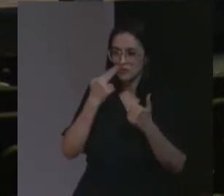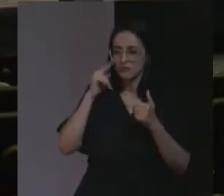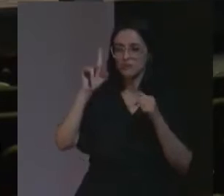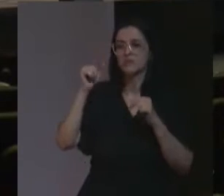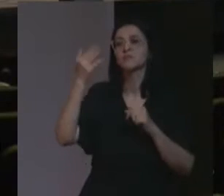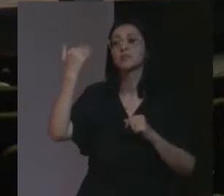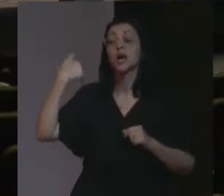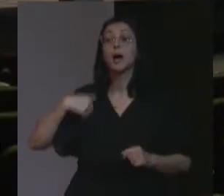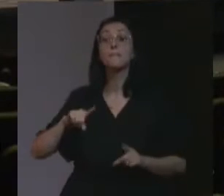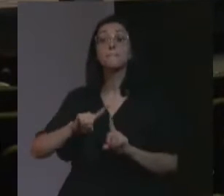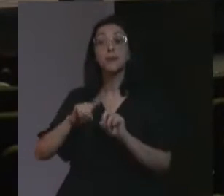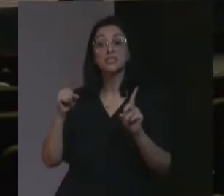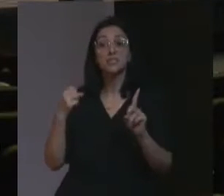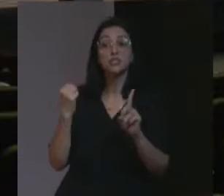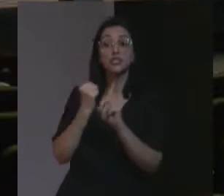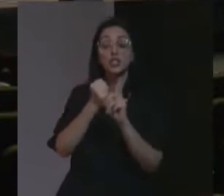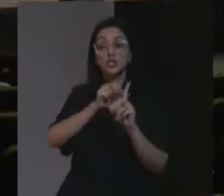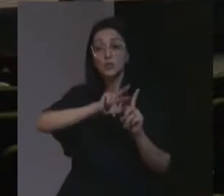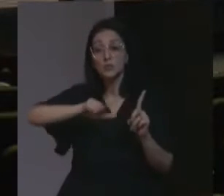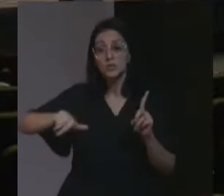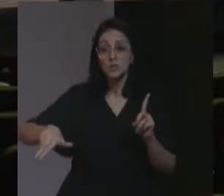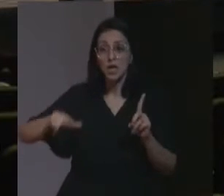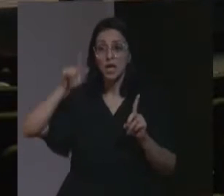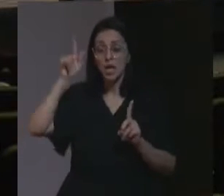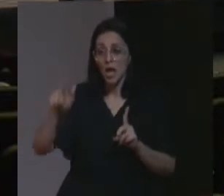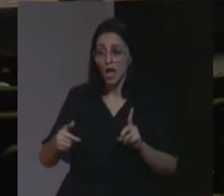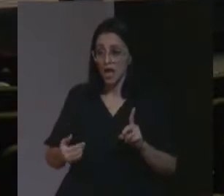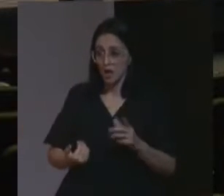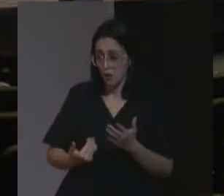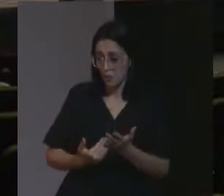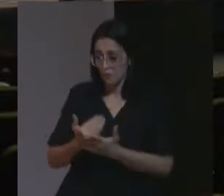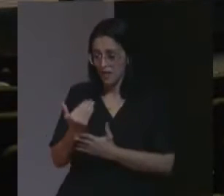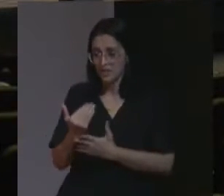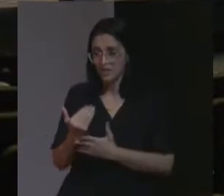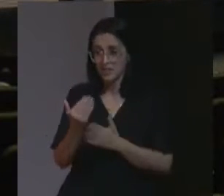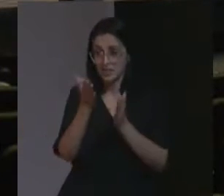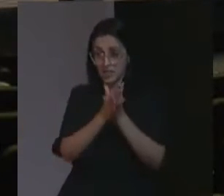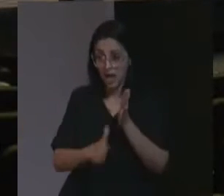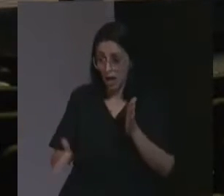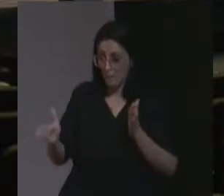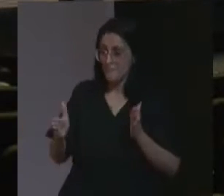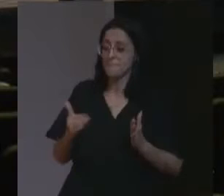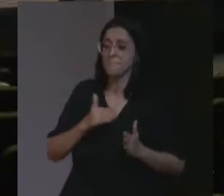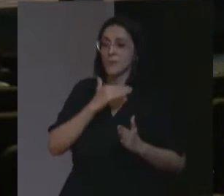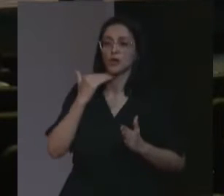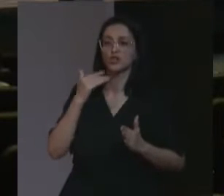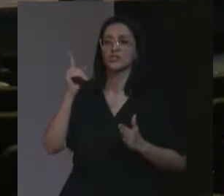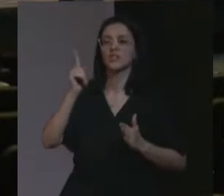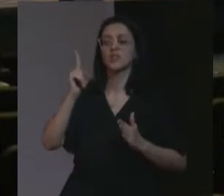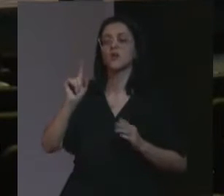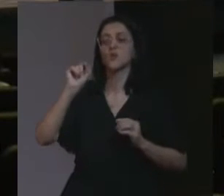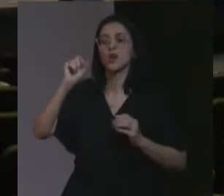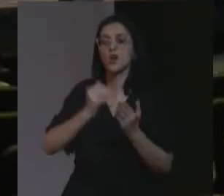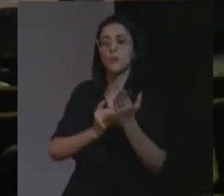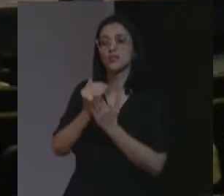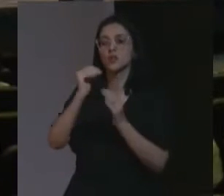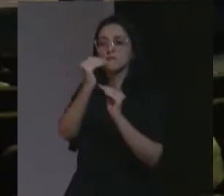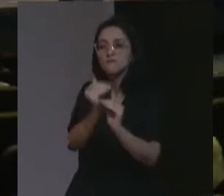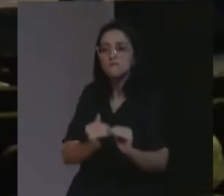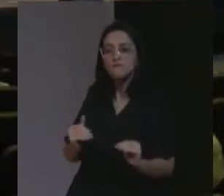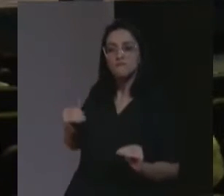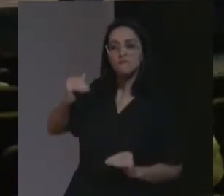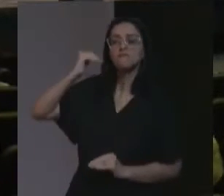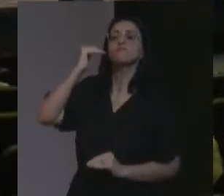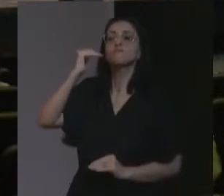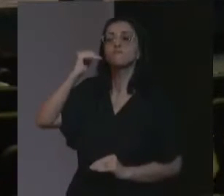mas o genocídio, ele nasce, não só com o evento, morte, mas com o evento, da superioridade, com a